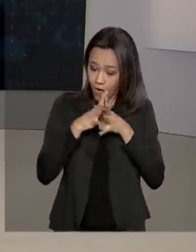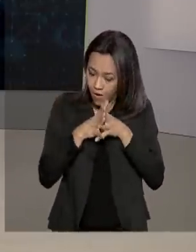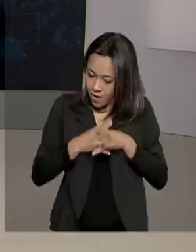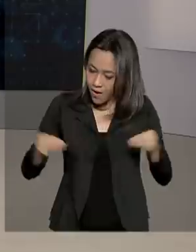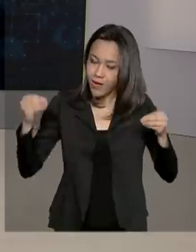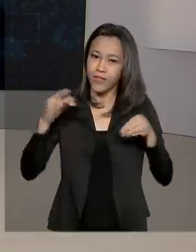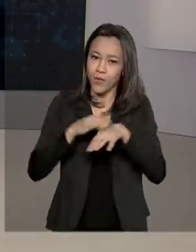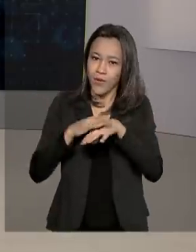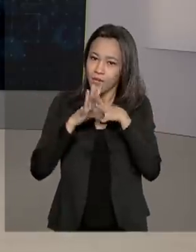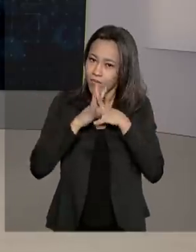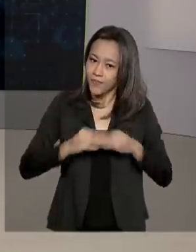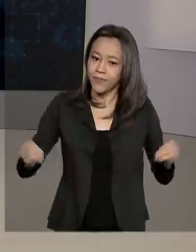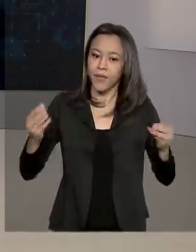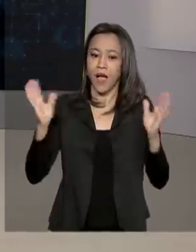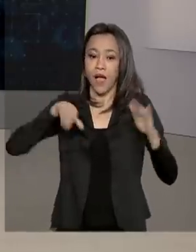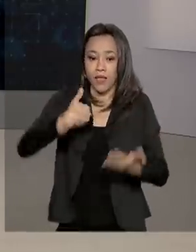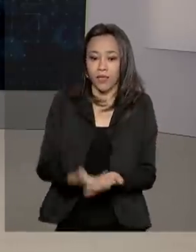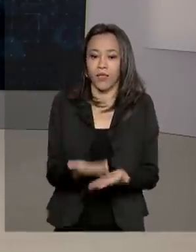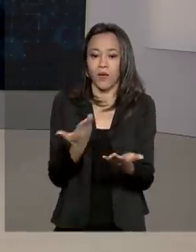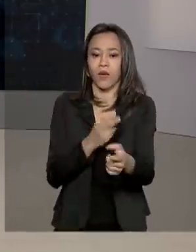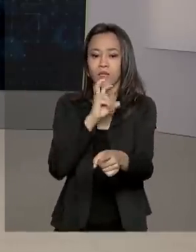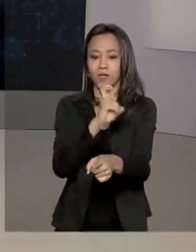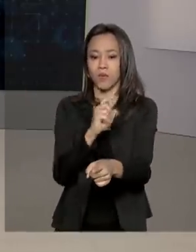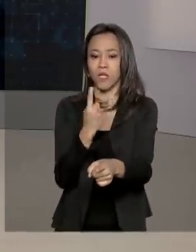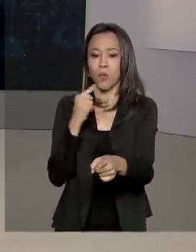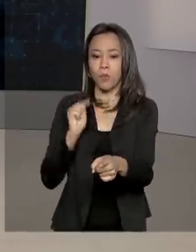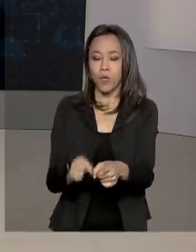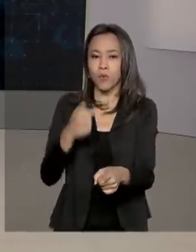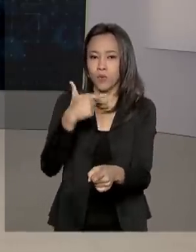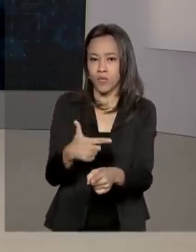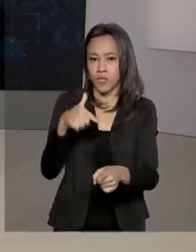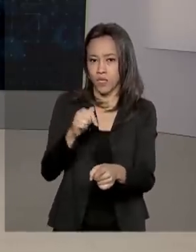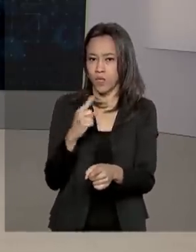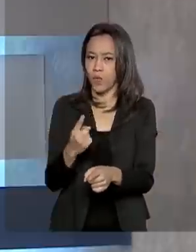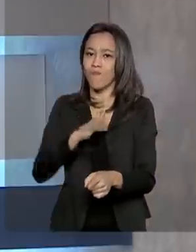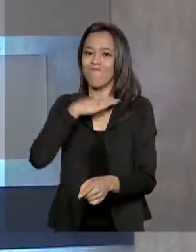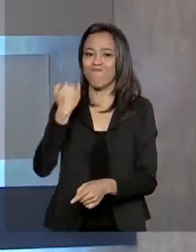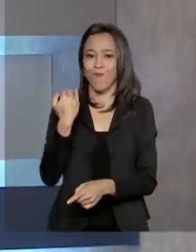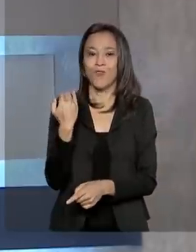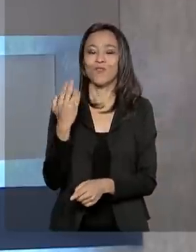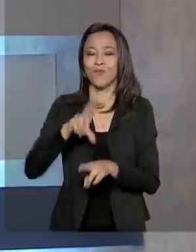51.271 mortes pela Covid-19.